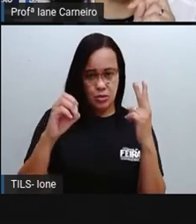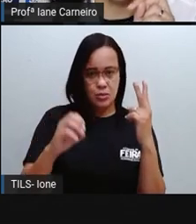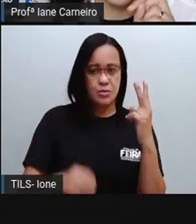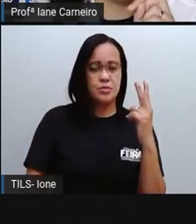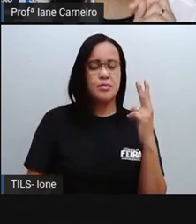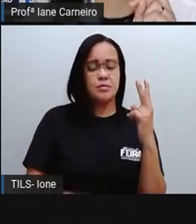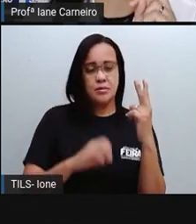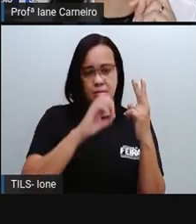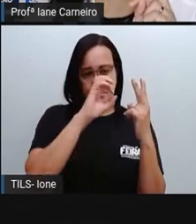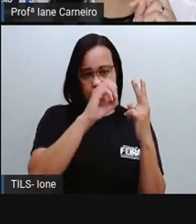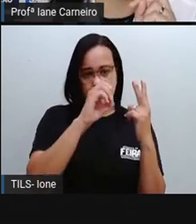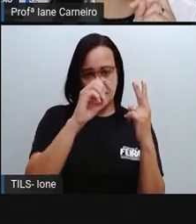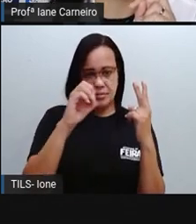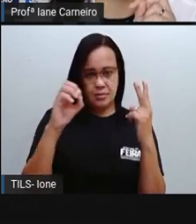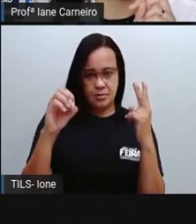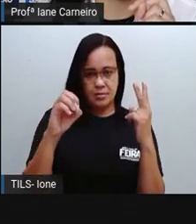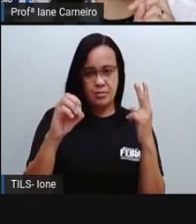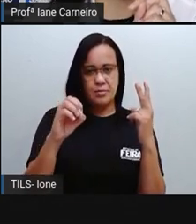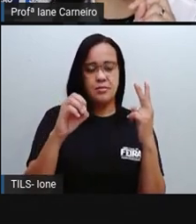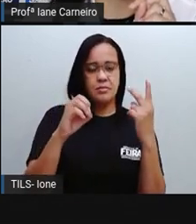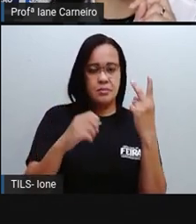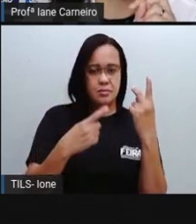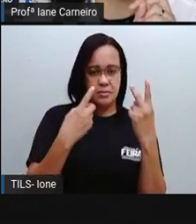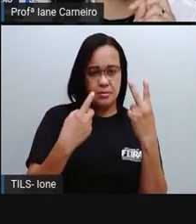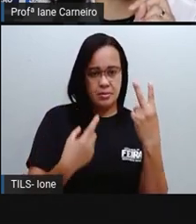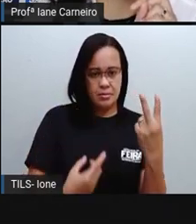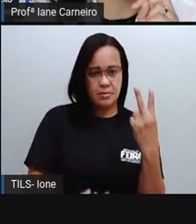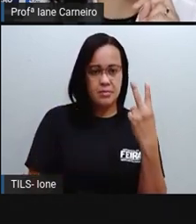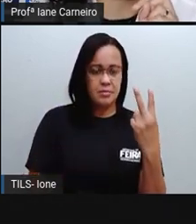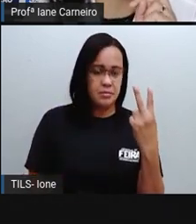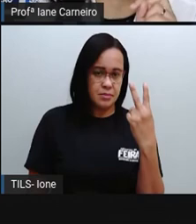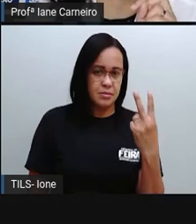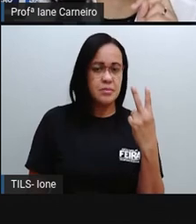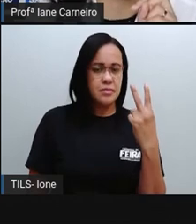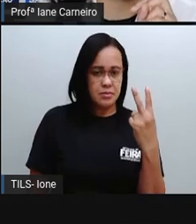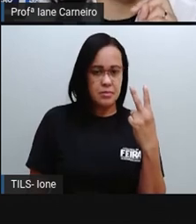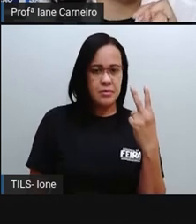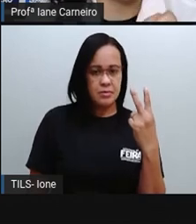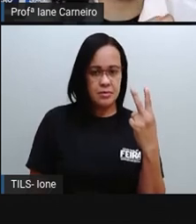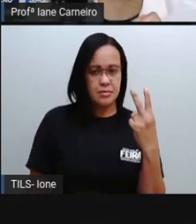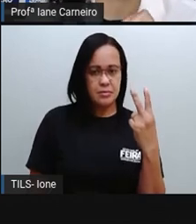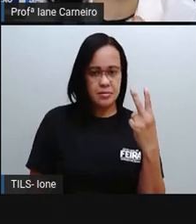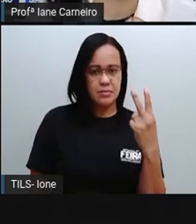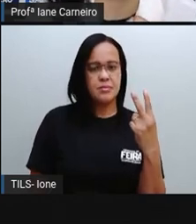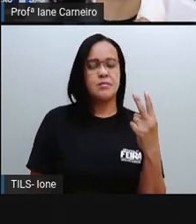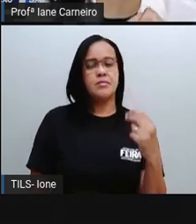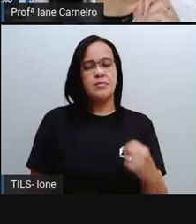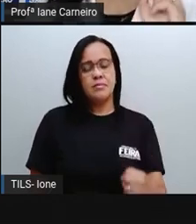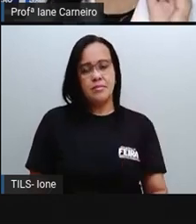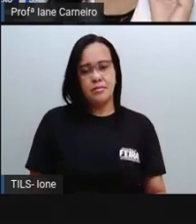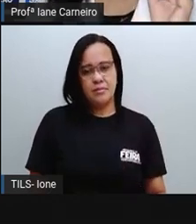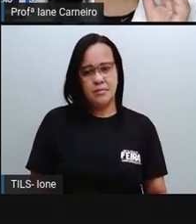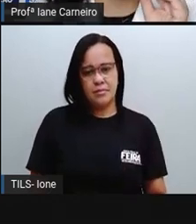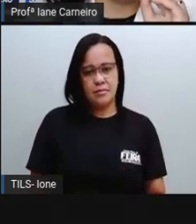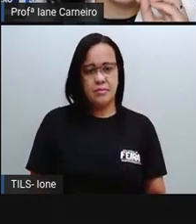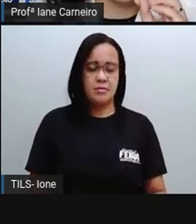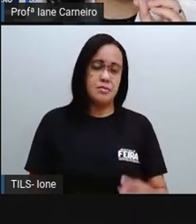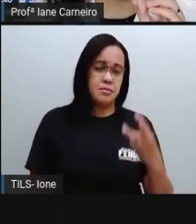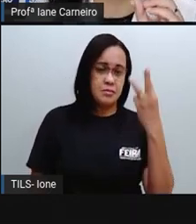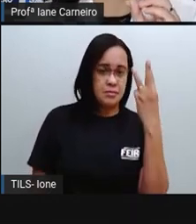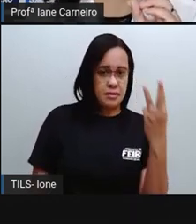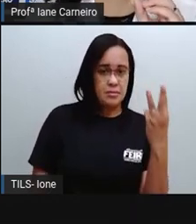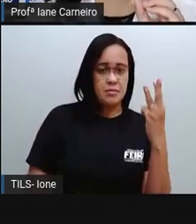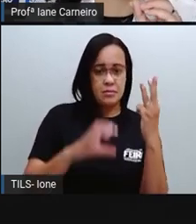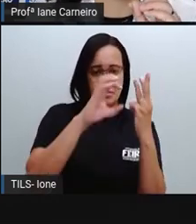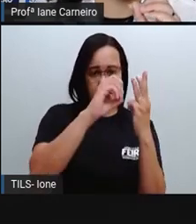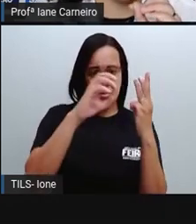unidades, zero dezenas, e duas plaquinhas de 100. Tem duas dessa aqui, tá bom? No 300, a